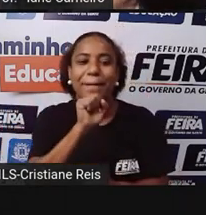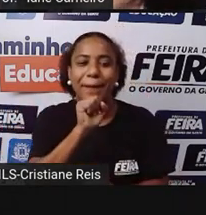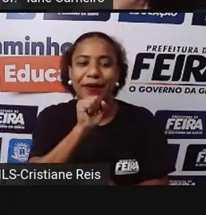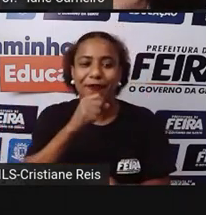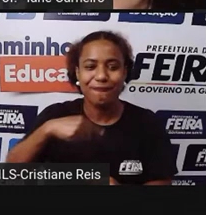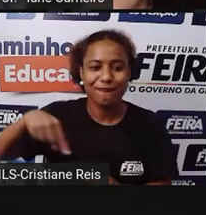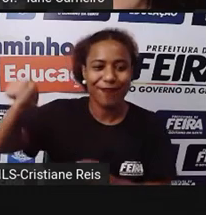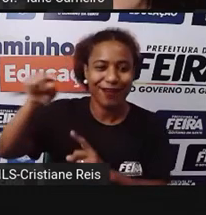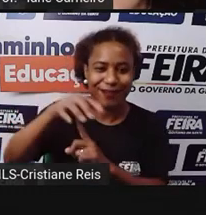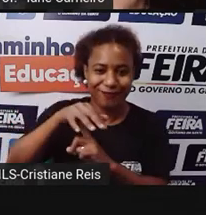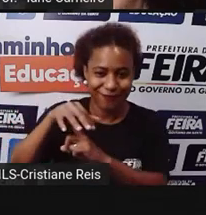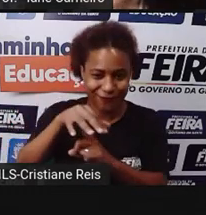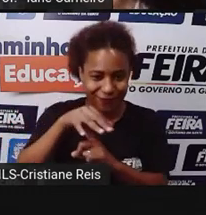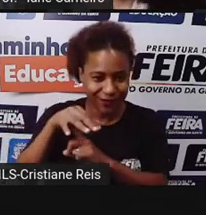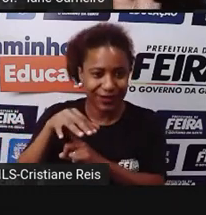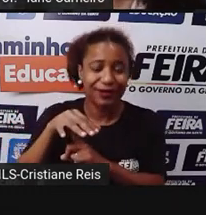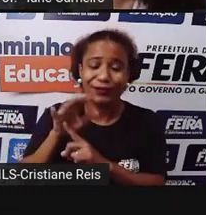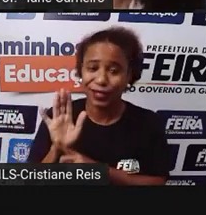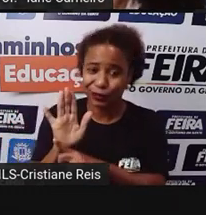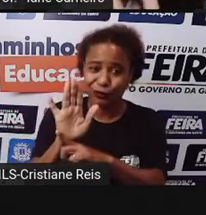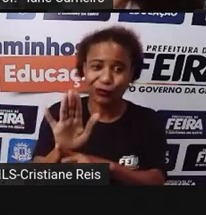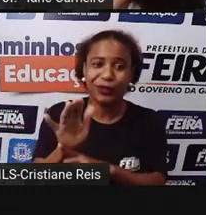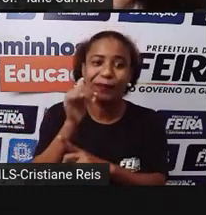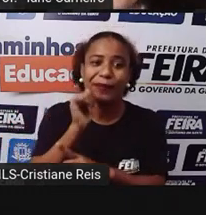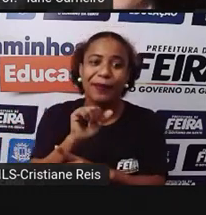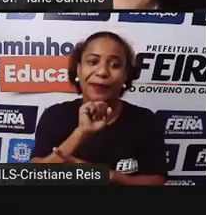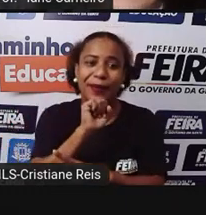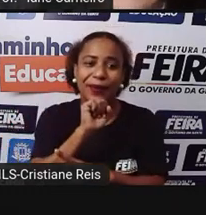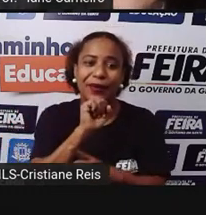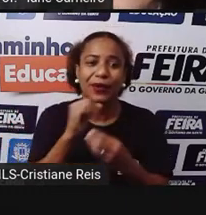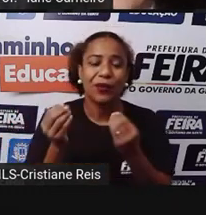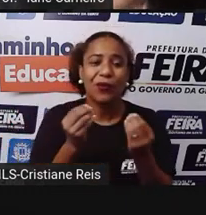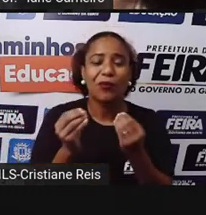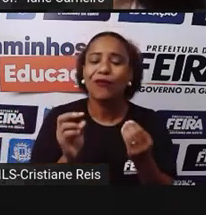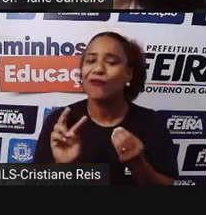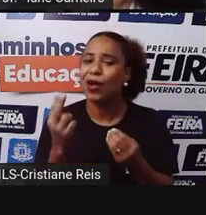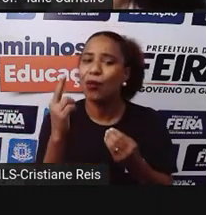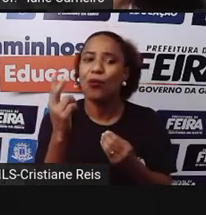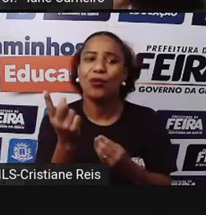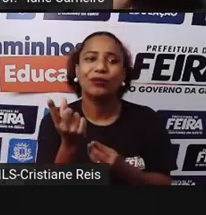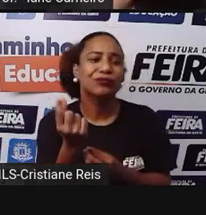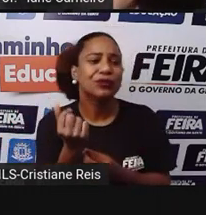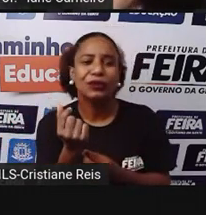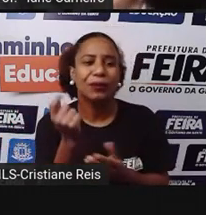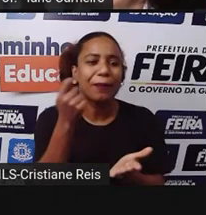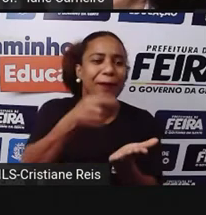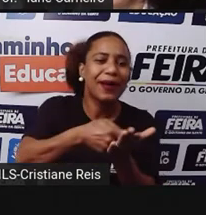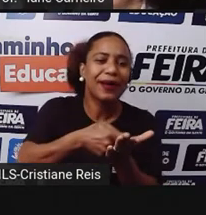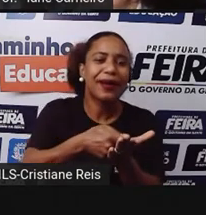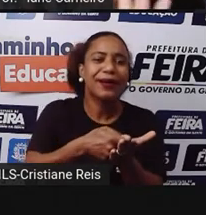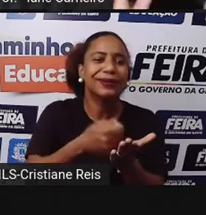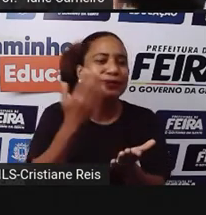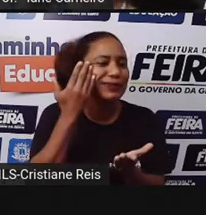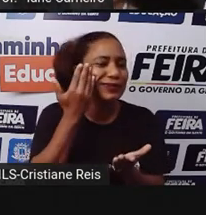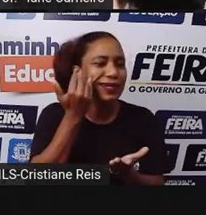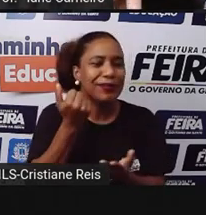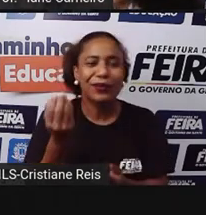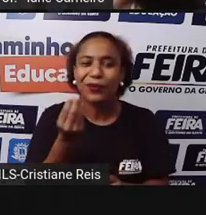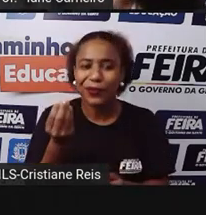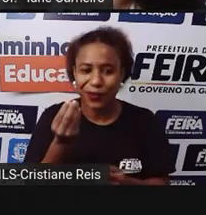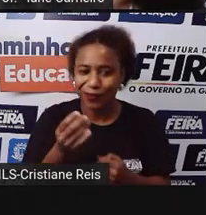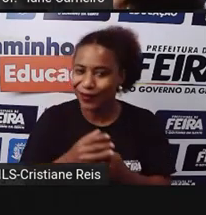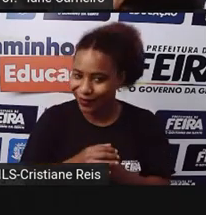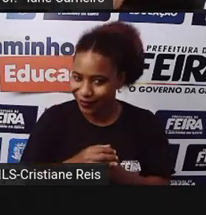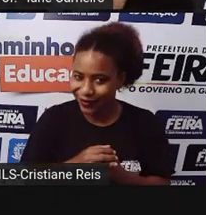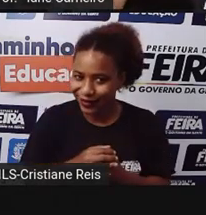dessa lista Né? E aí Ô Pró Mas como é que eu vou saber o preço? Né? Então é importante A gente fazer uma